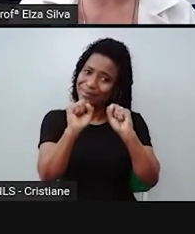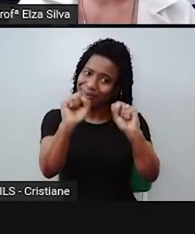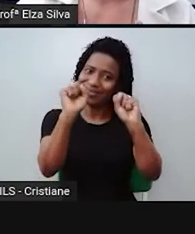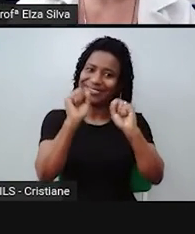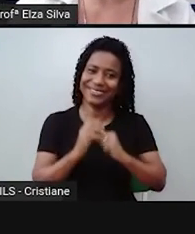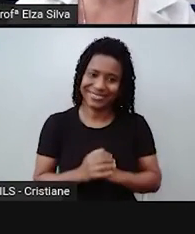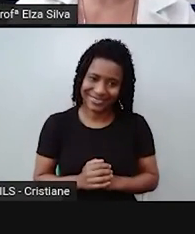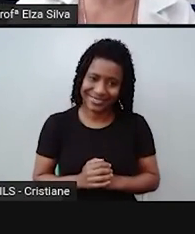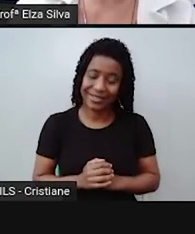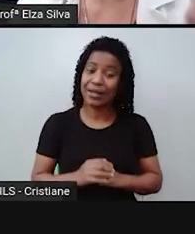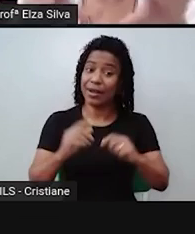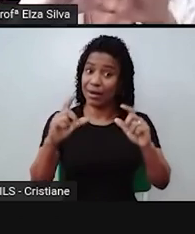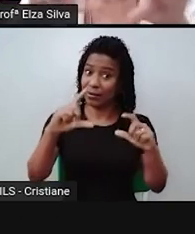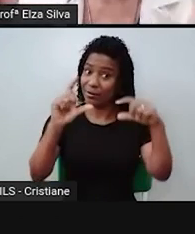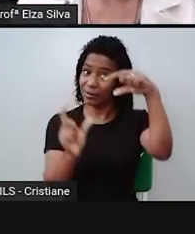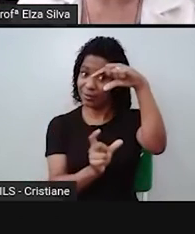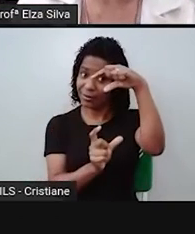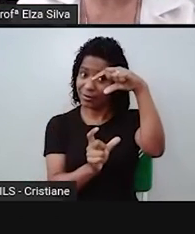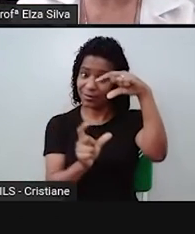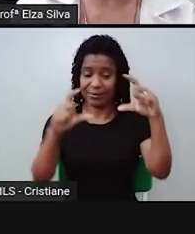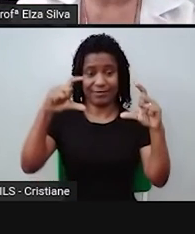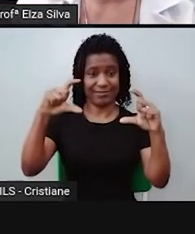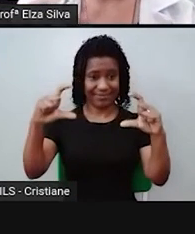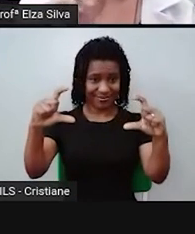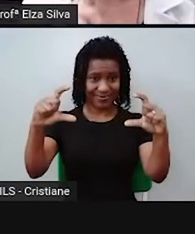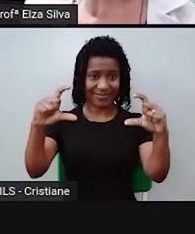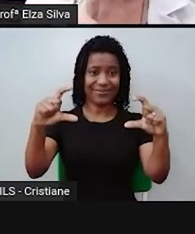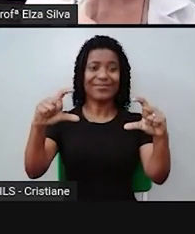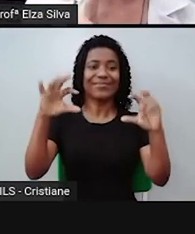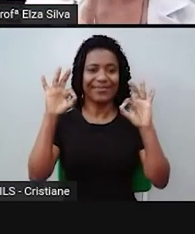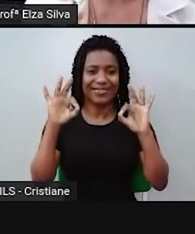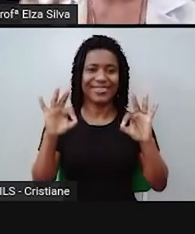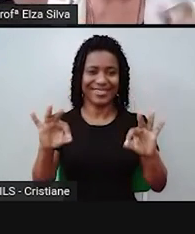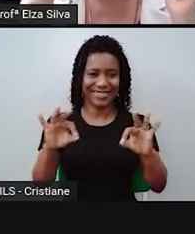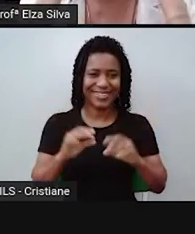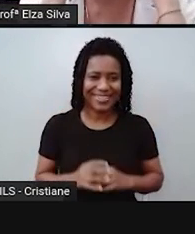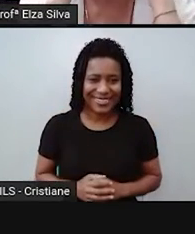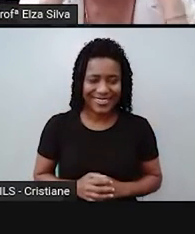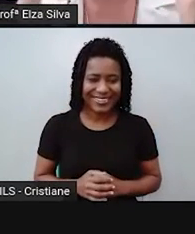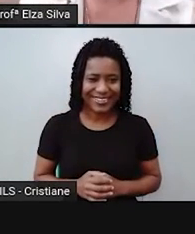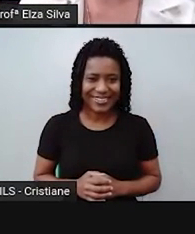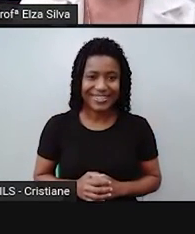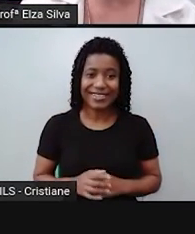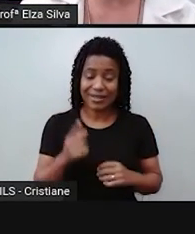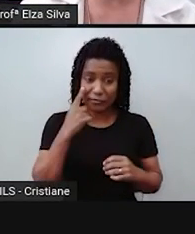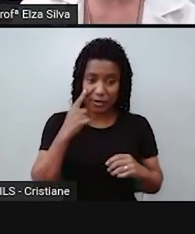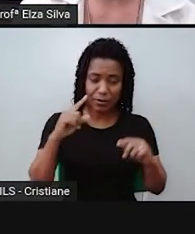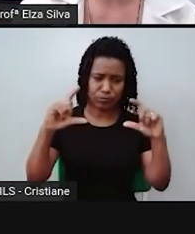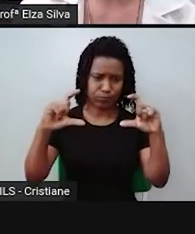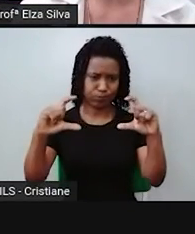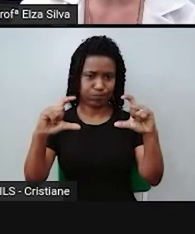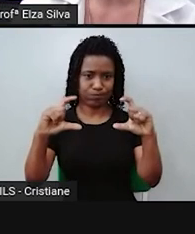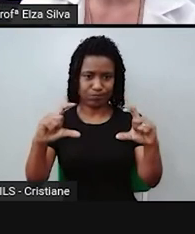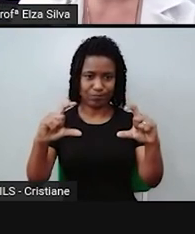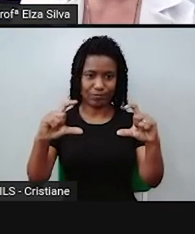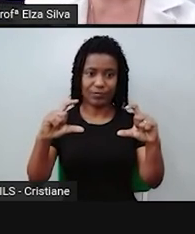celular na posição horizontal. E é importante observar se tem barulho,